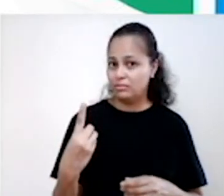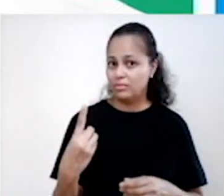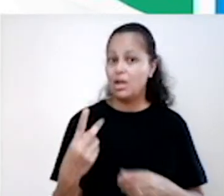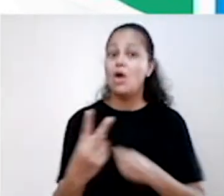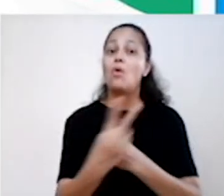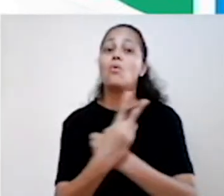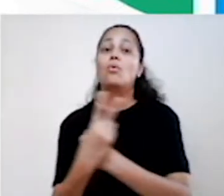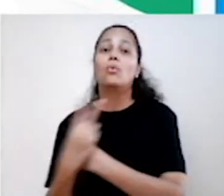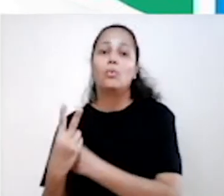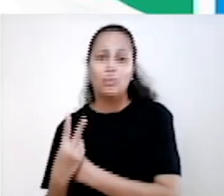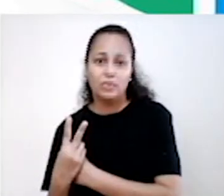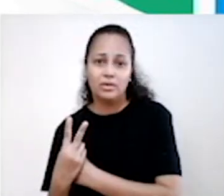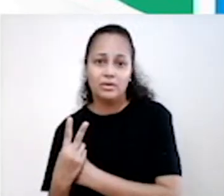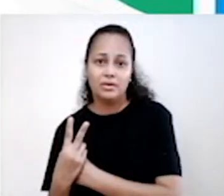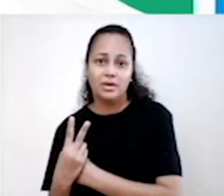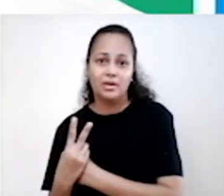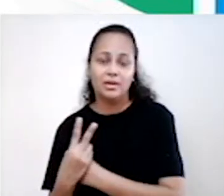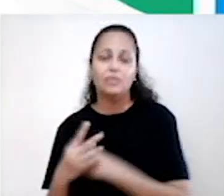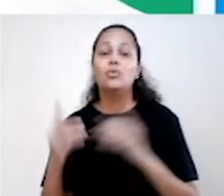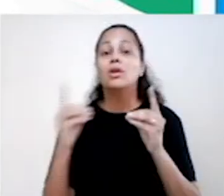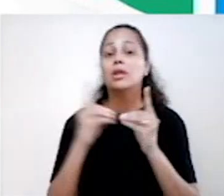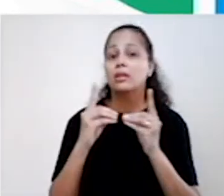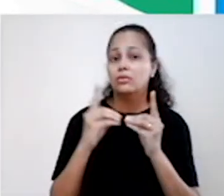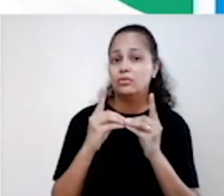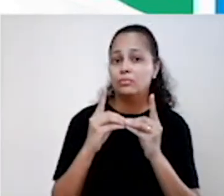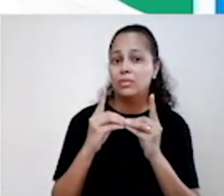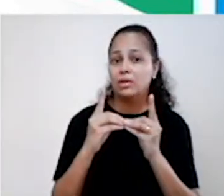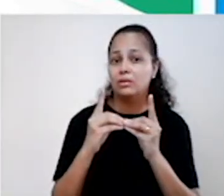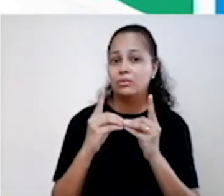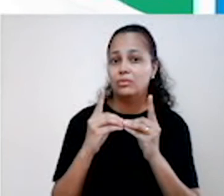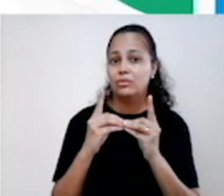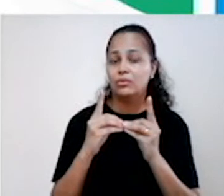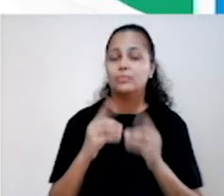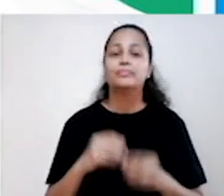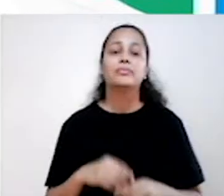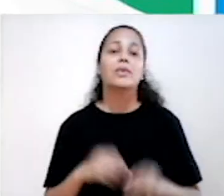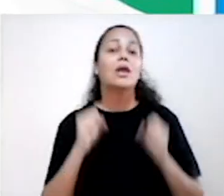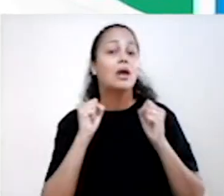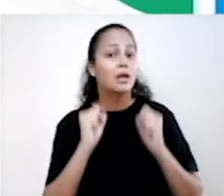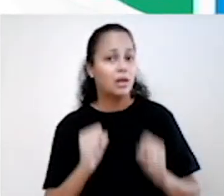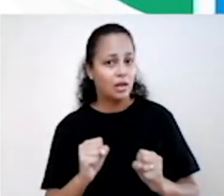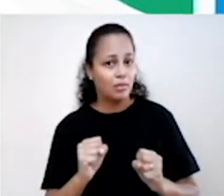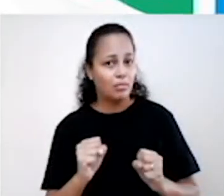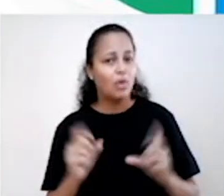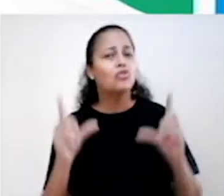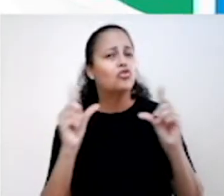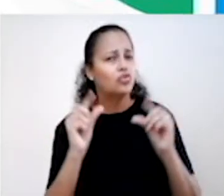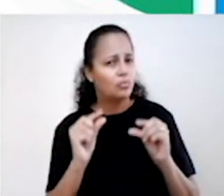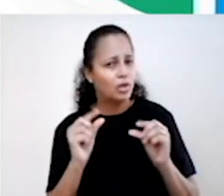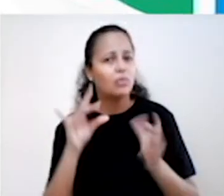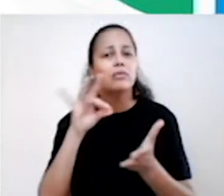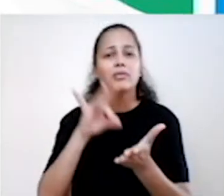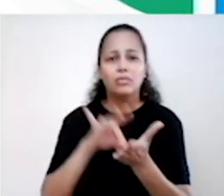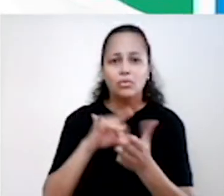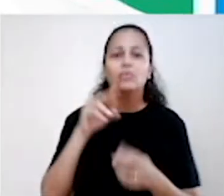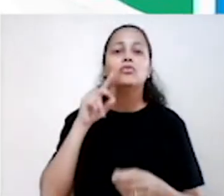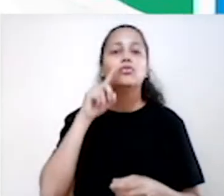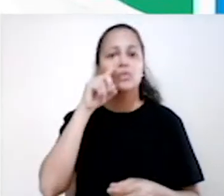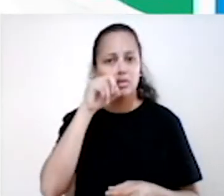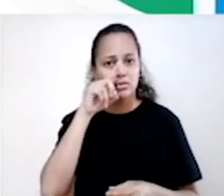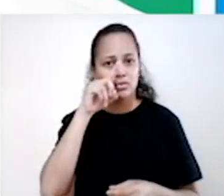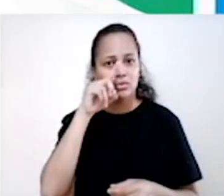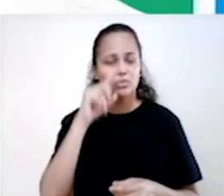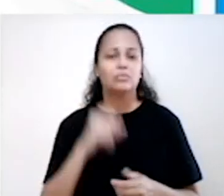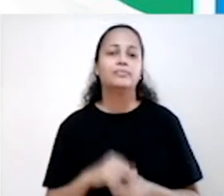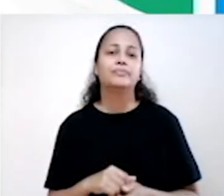autocuidado, a busca de atendimentos A intervenção precoce pode reduzir a gravidade desses fatores de riscos